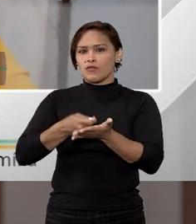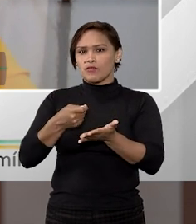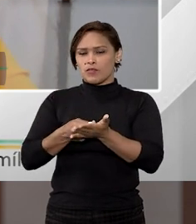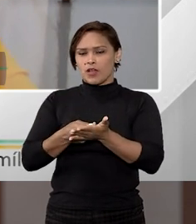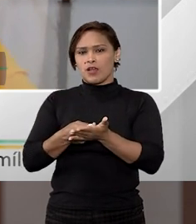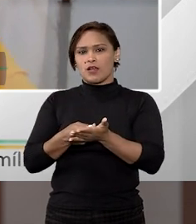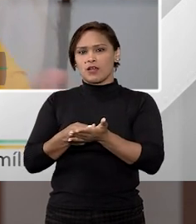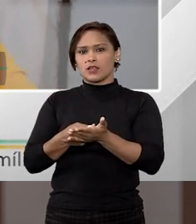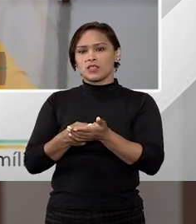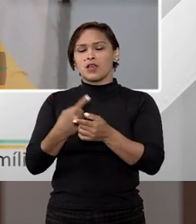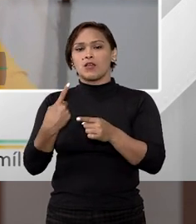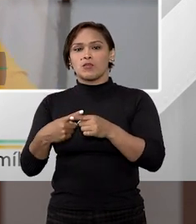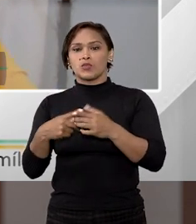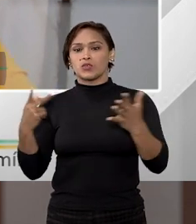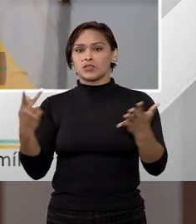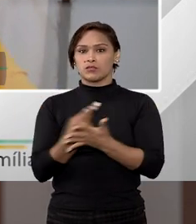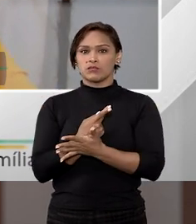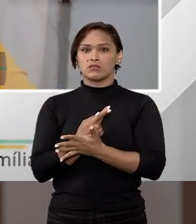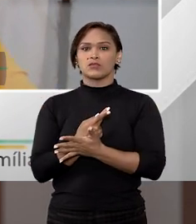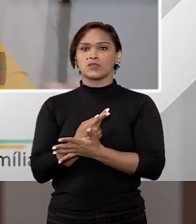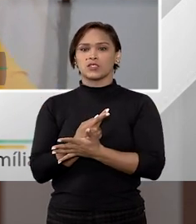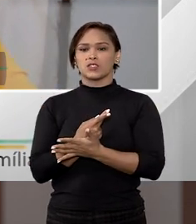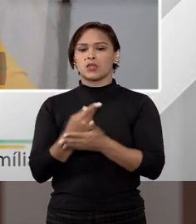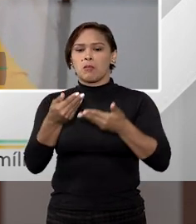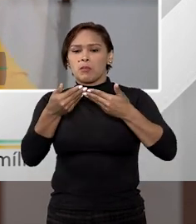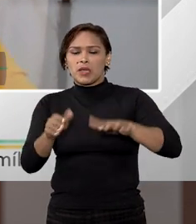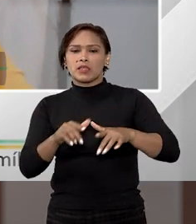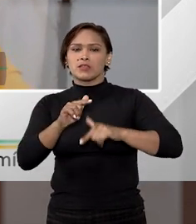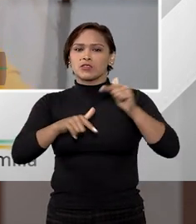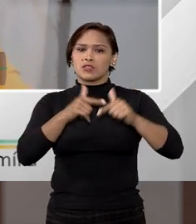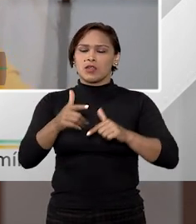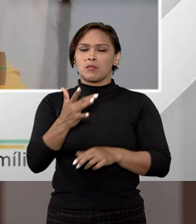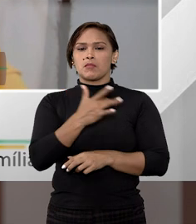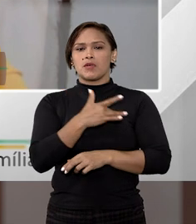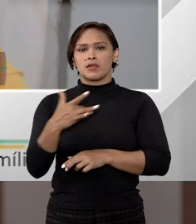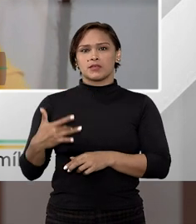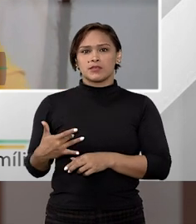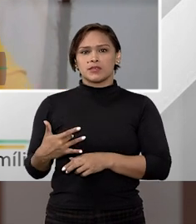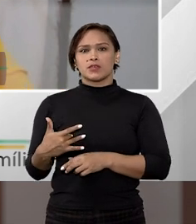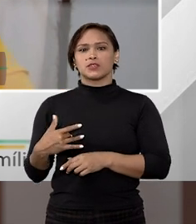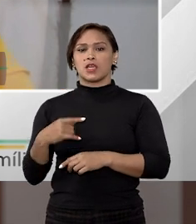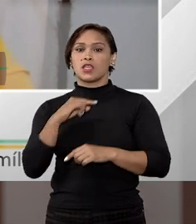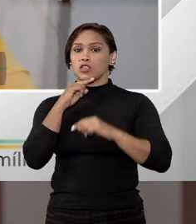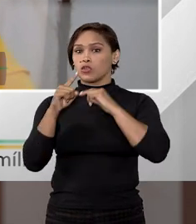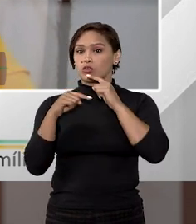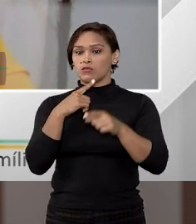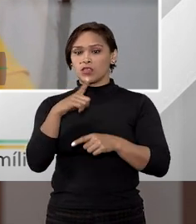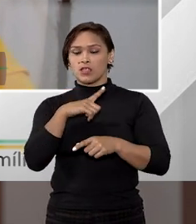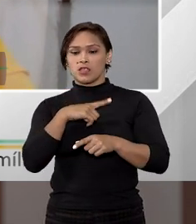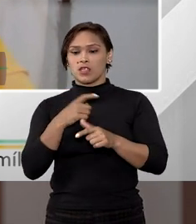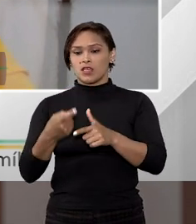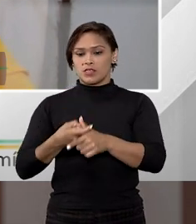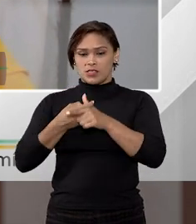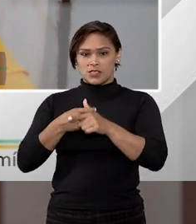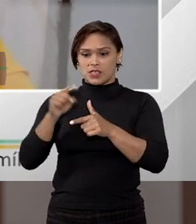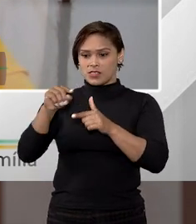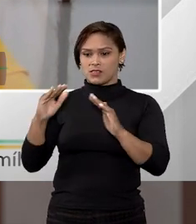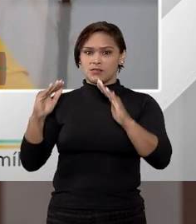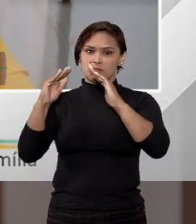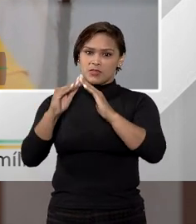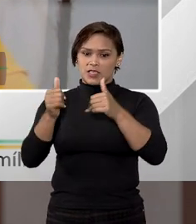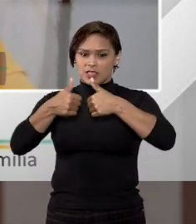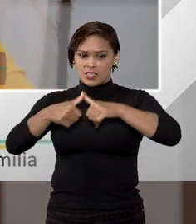exemplo, por conta de alguma eventual perda de emprego, questão de saúde, e você tenha dúvidas se, de fato, esse bem ainda,